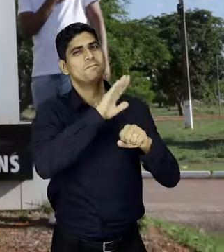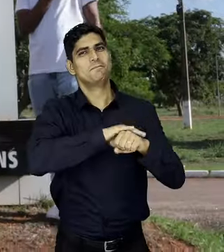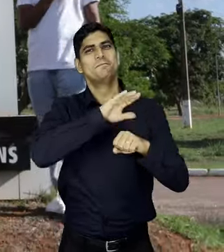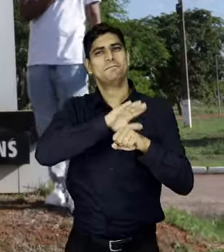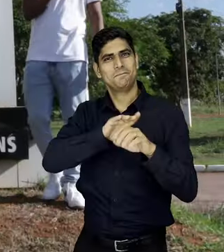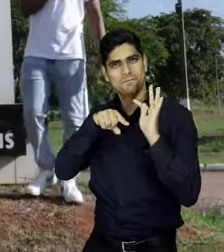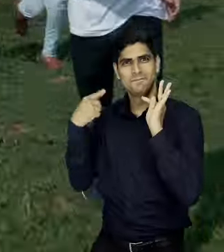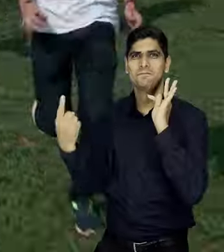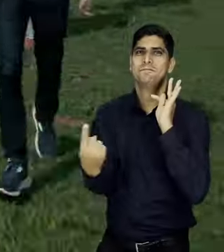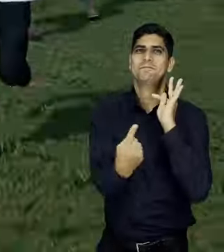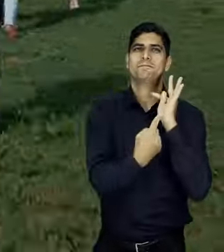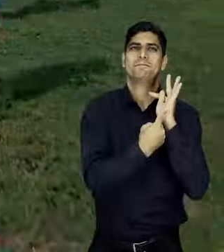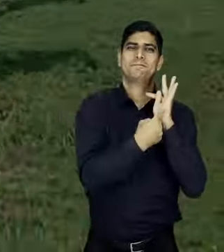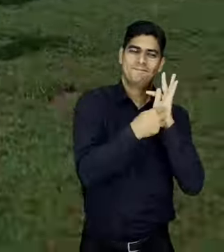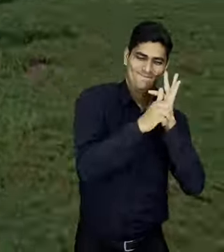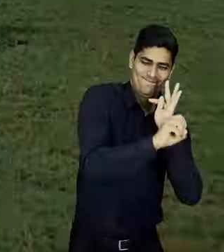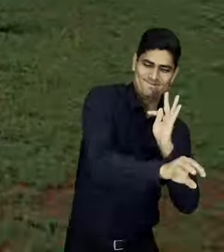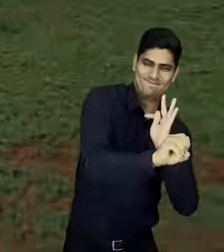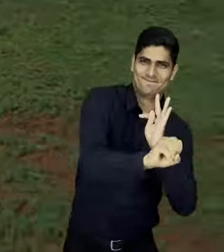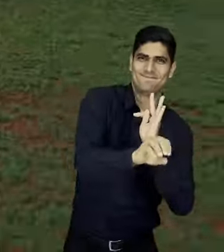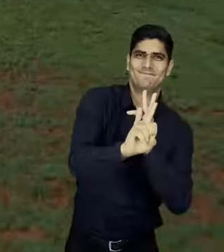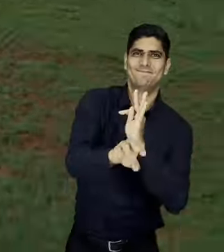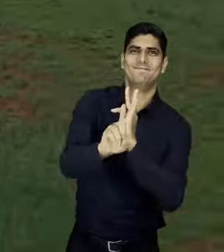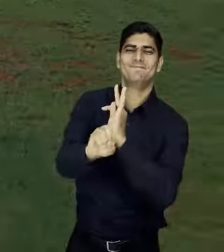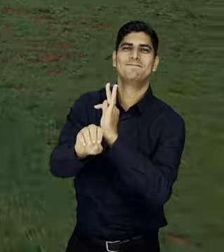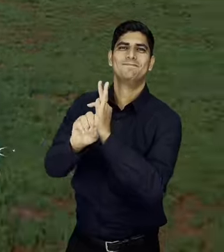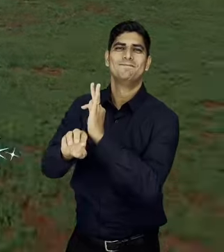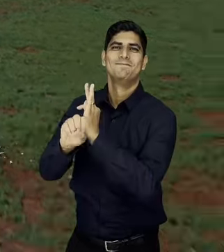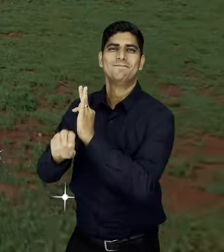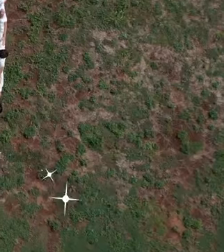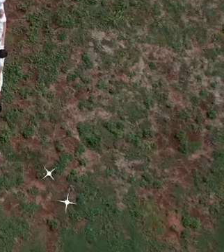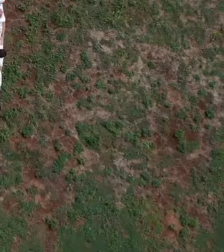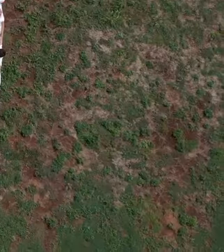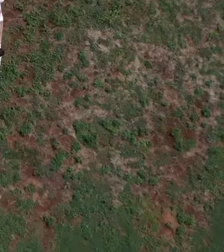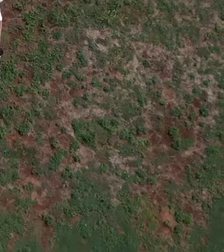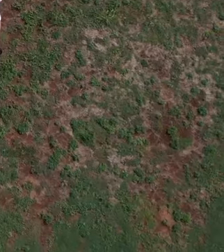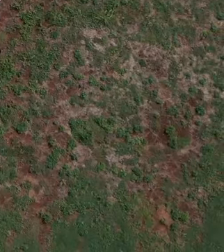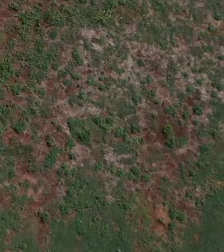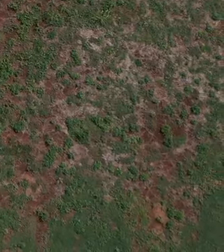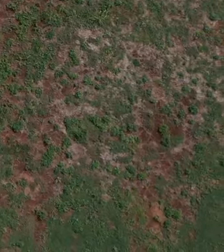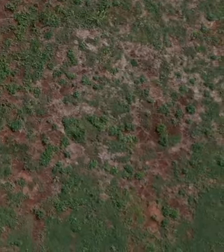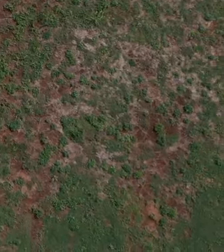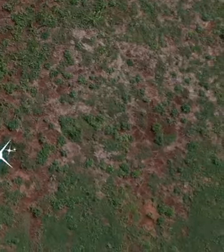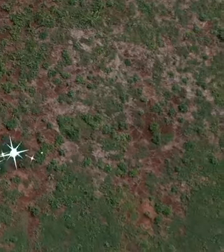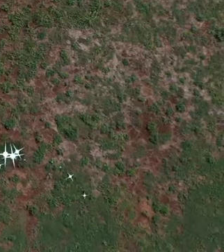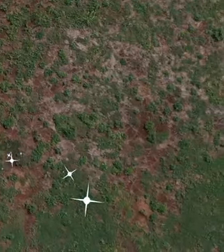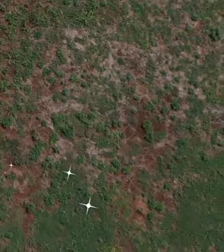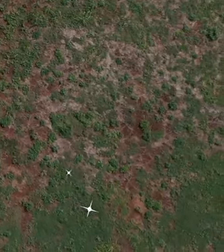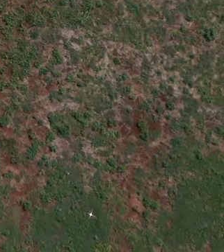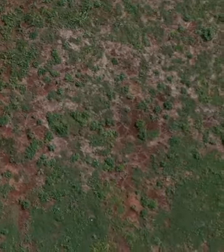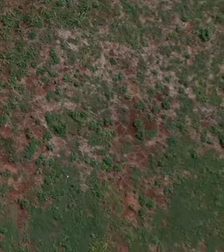coração A UFD depende só da gente Educação em ação